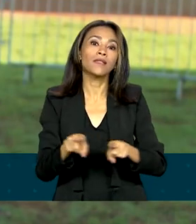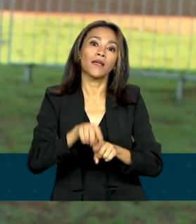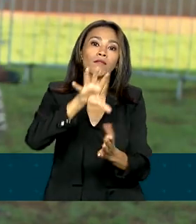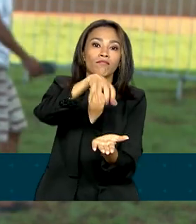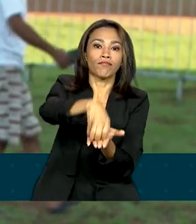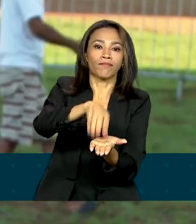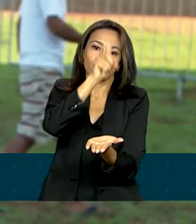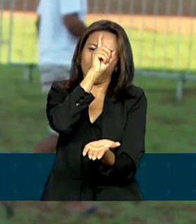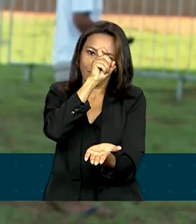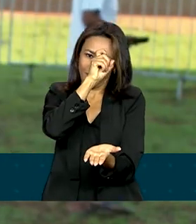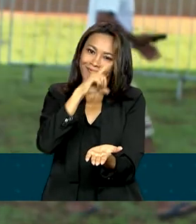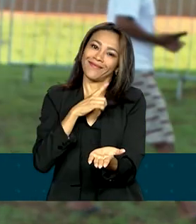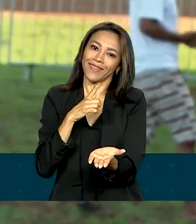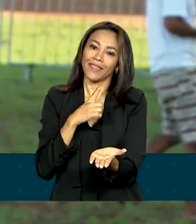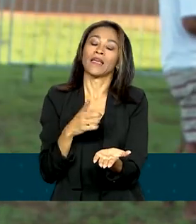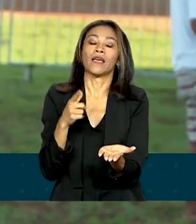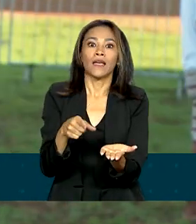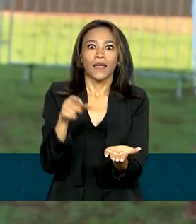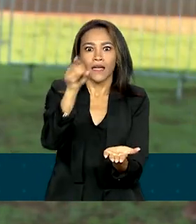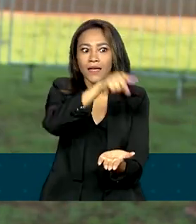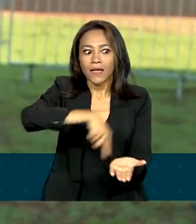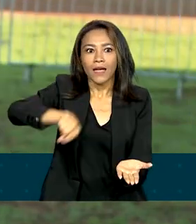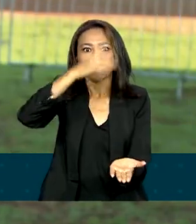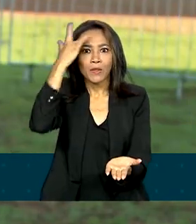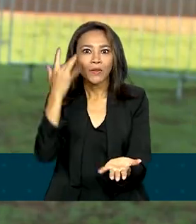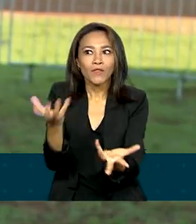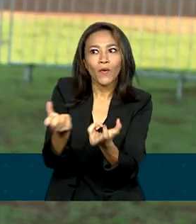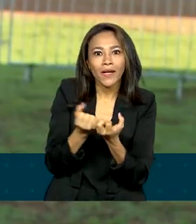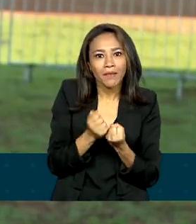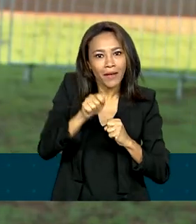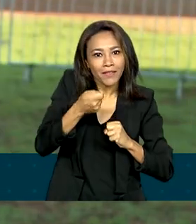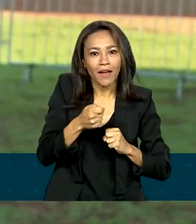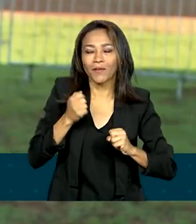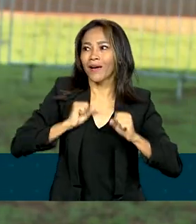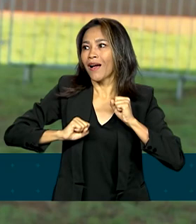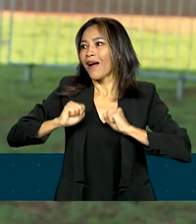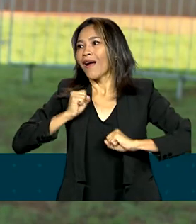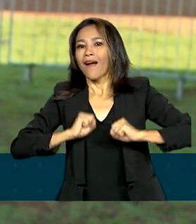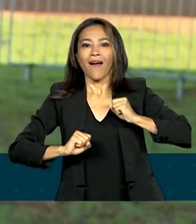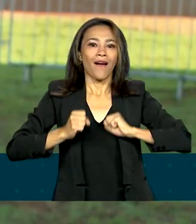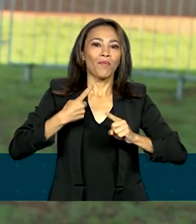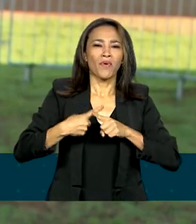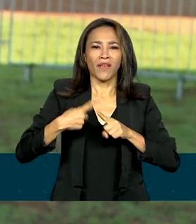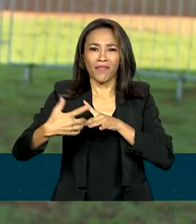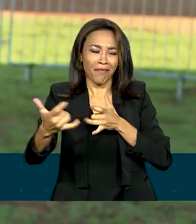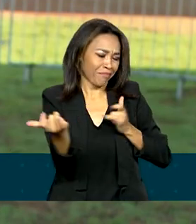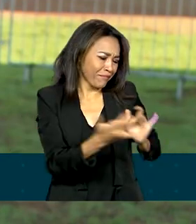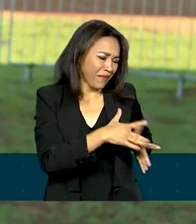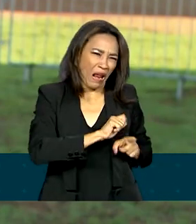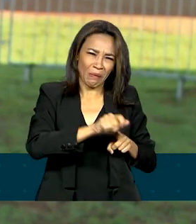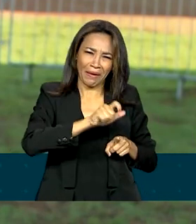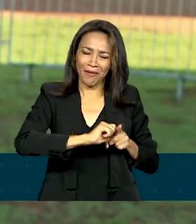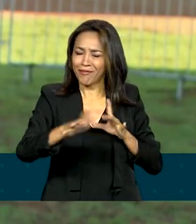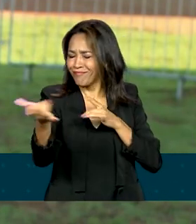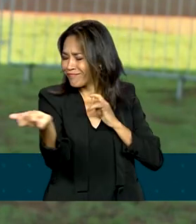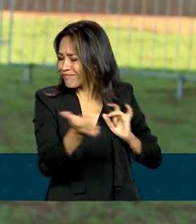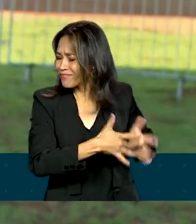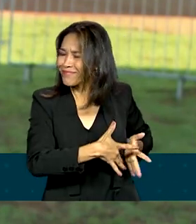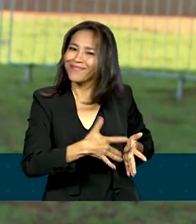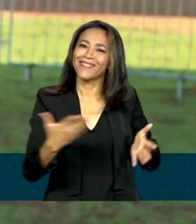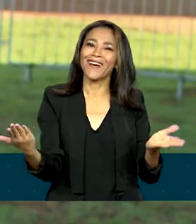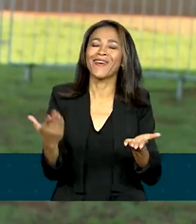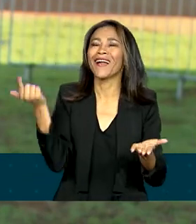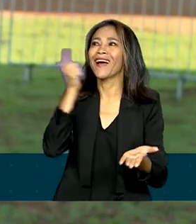E é grande a expectativa dos beneficiados em deixar de pagar o aluguel e realizar o sonho da casa